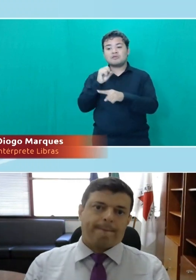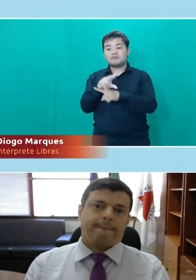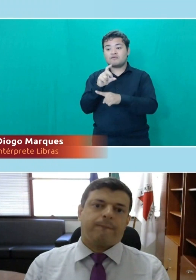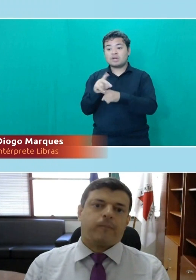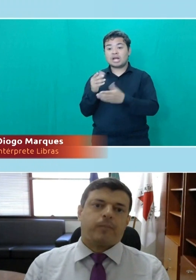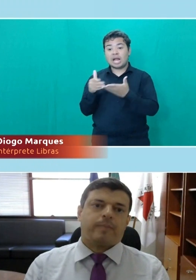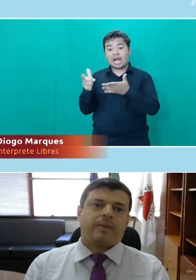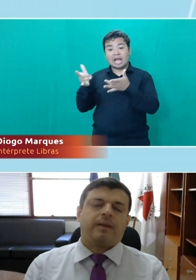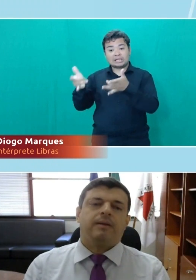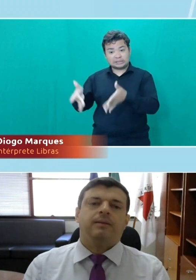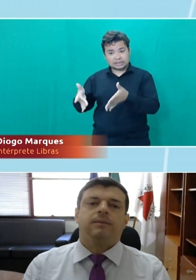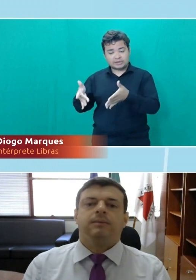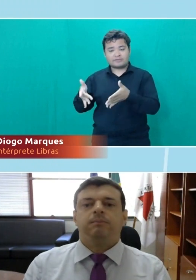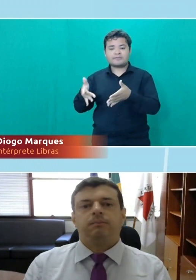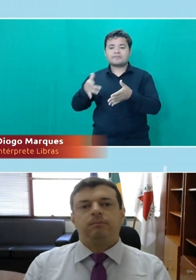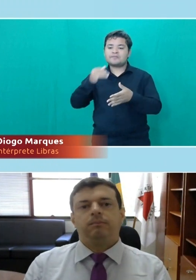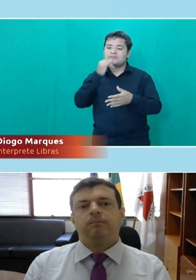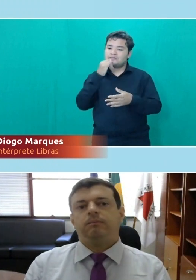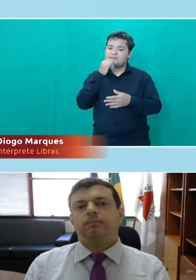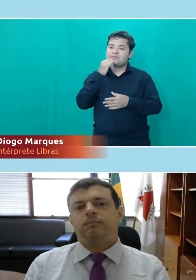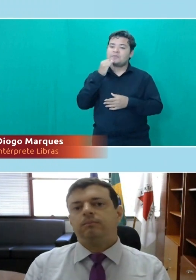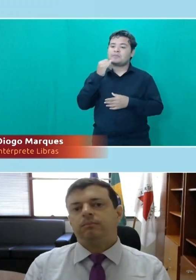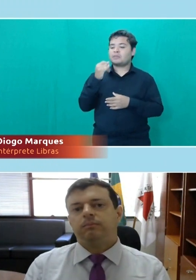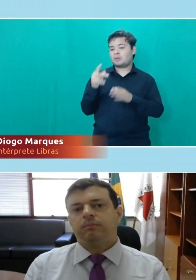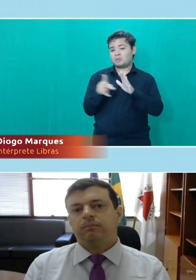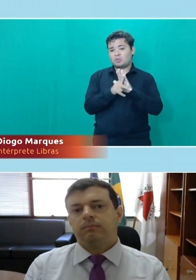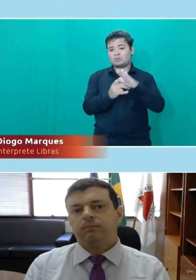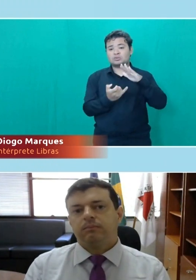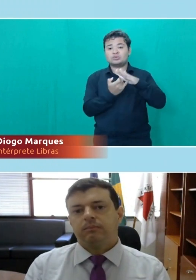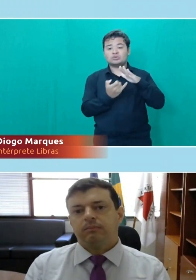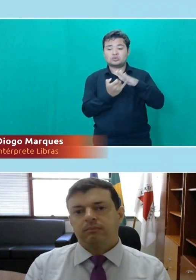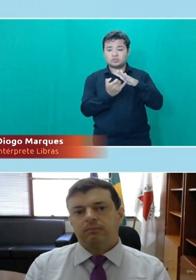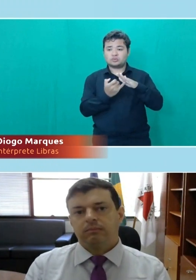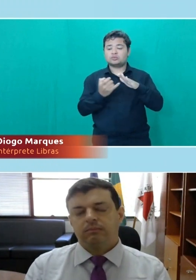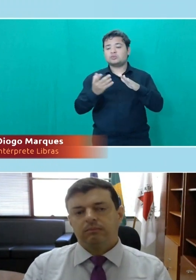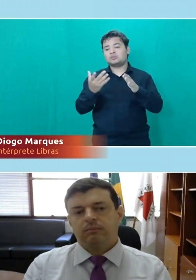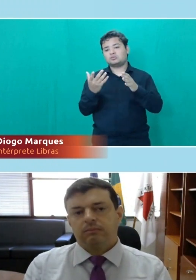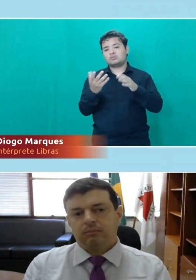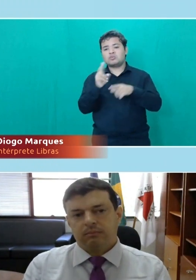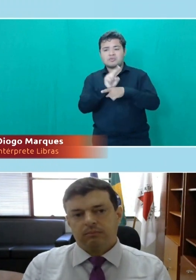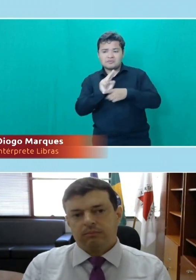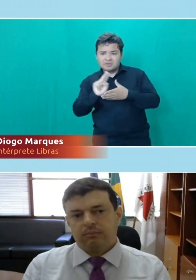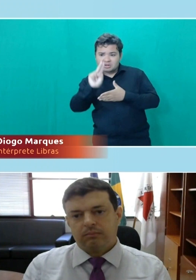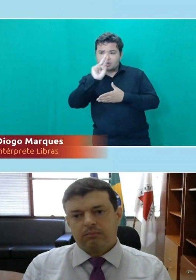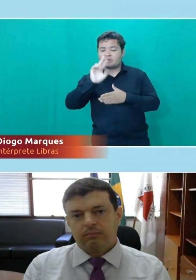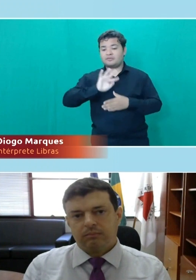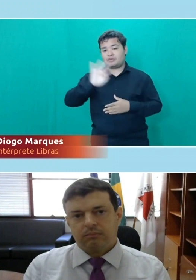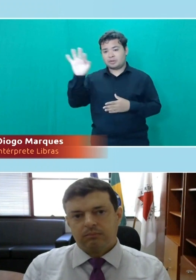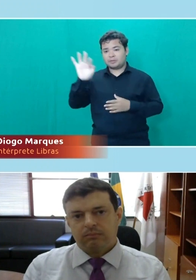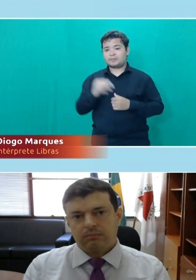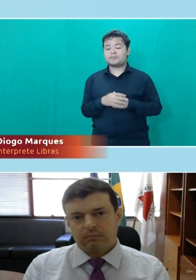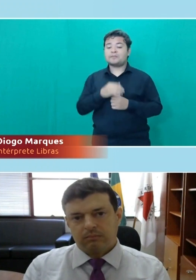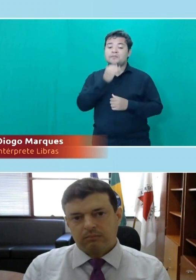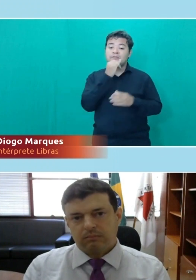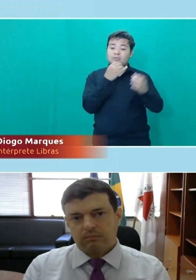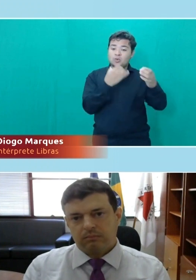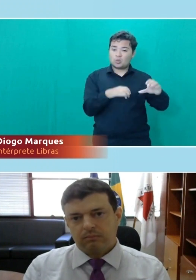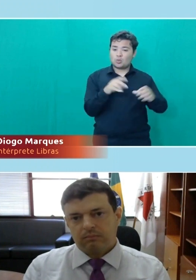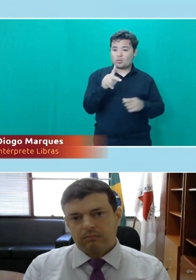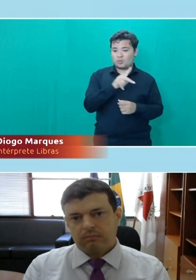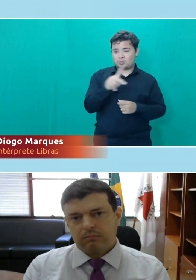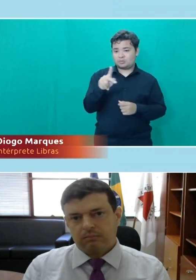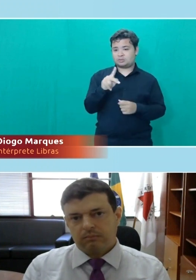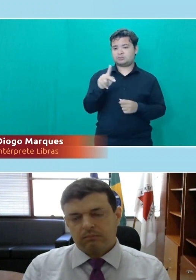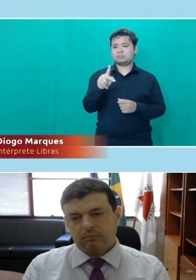das instituições federais de ensino. Por exemplo, nas universidades federais. Como o senhor citou, quando há um concurso para professor, há